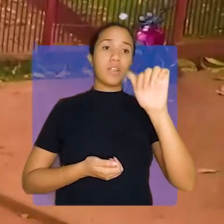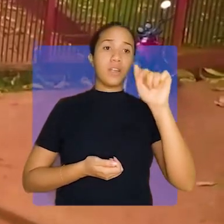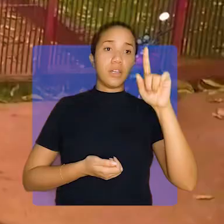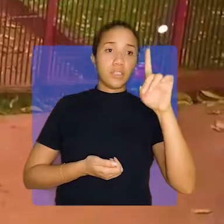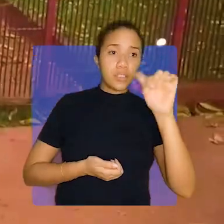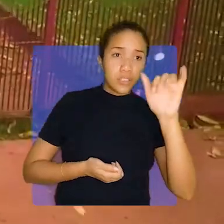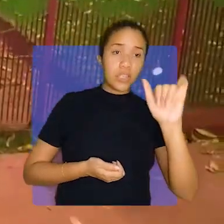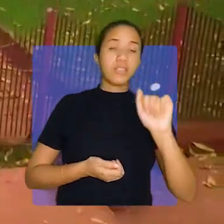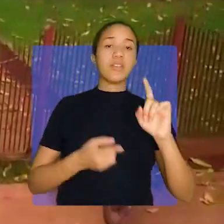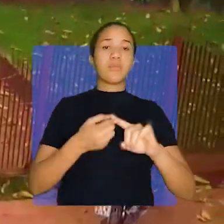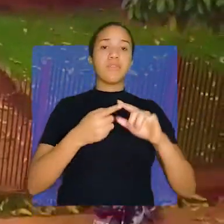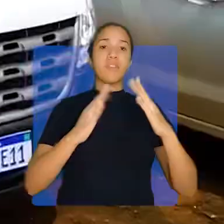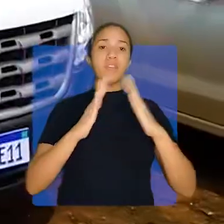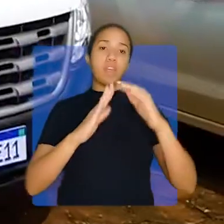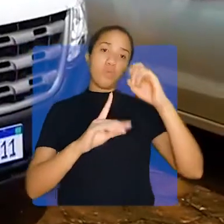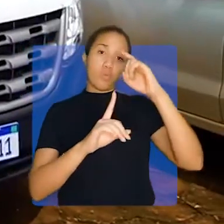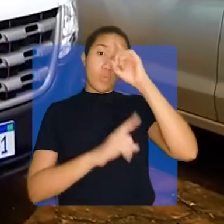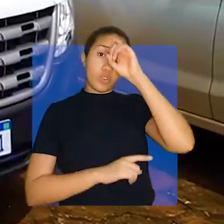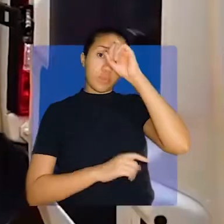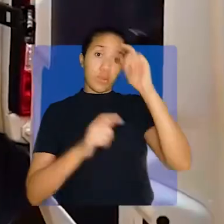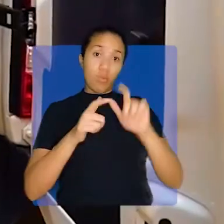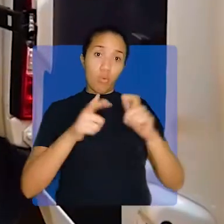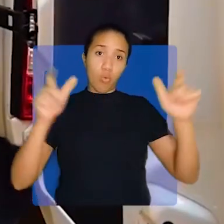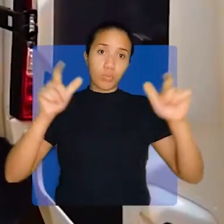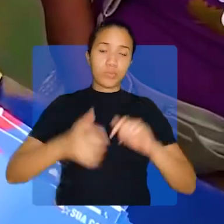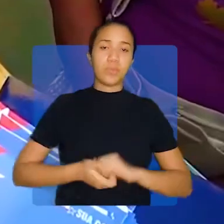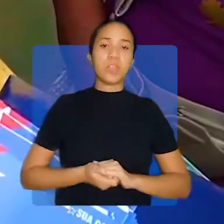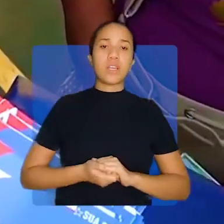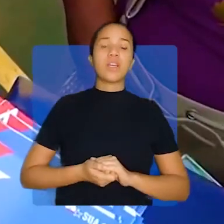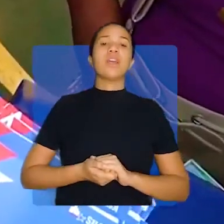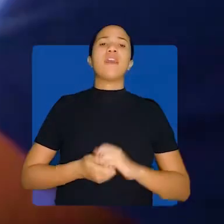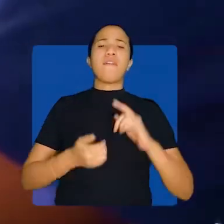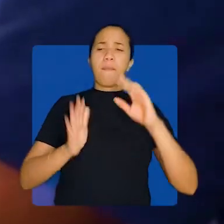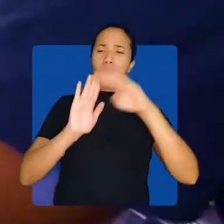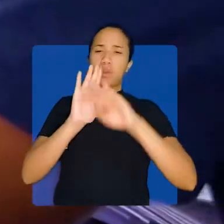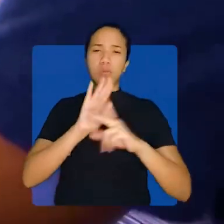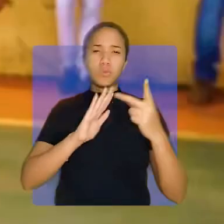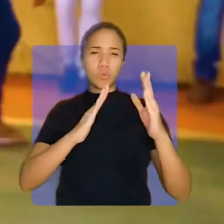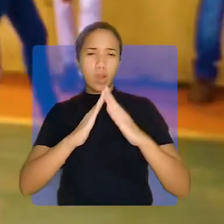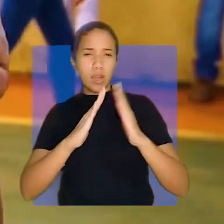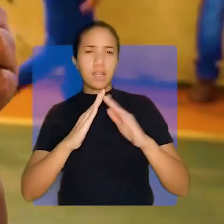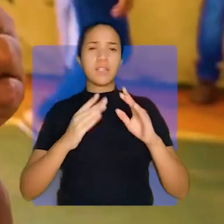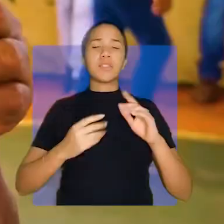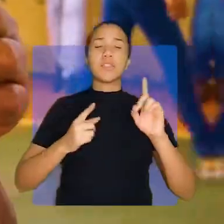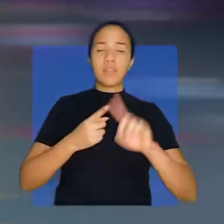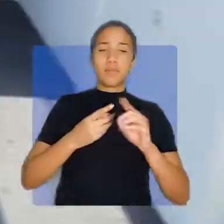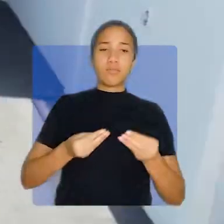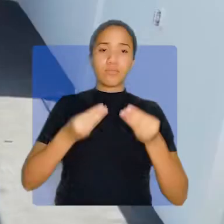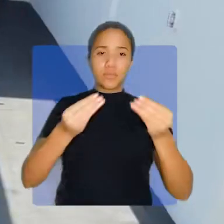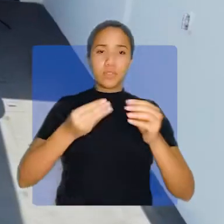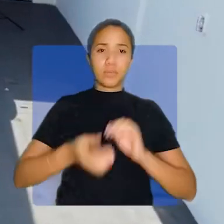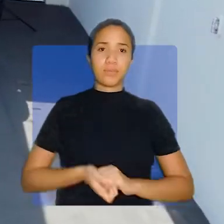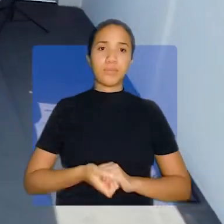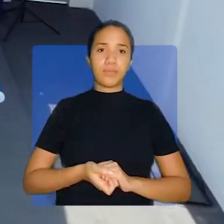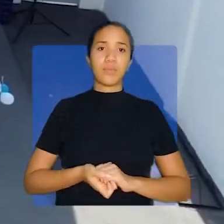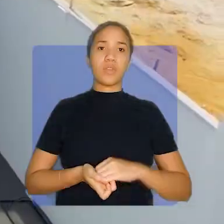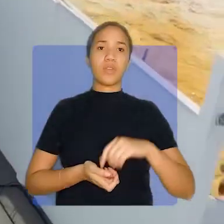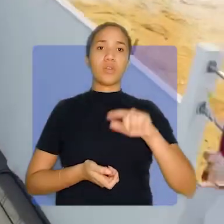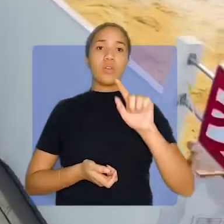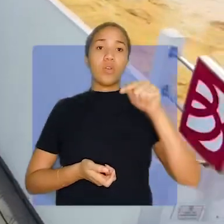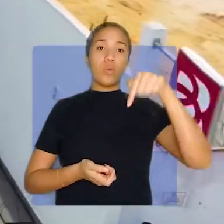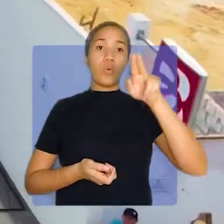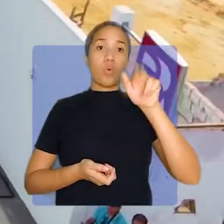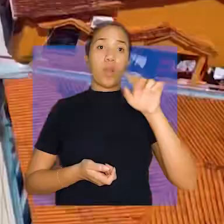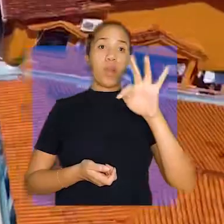reconstruído e ampliado. Uma ambulância e benefícios do sua casa foram entregues no município. Quatipuru ganhou uma